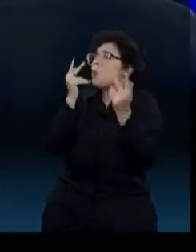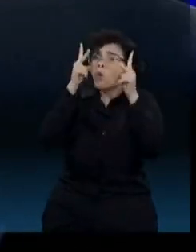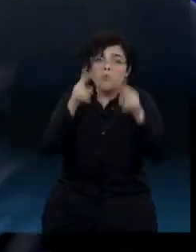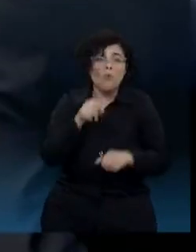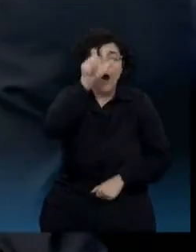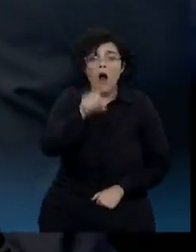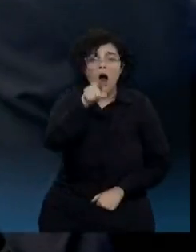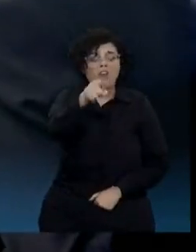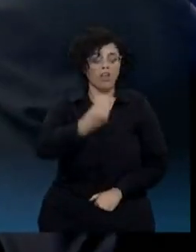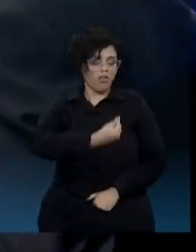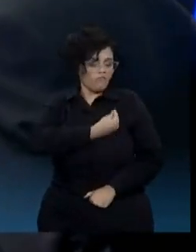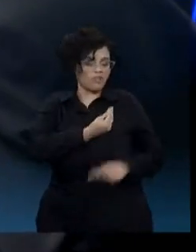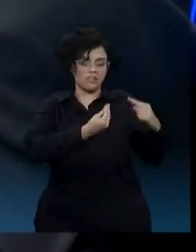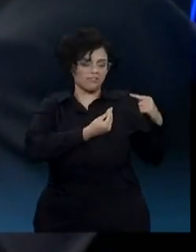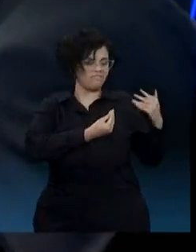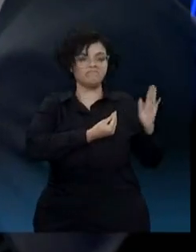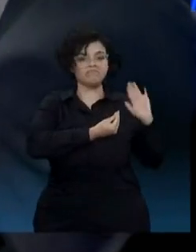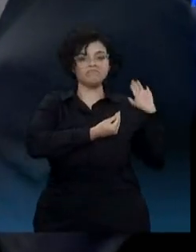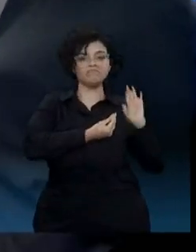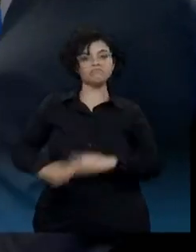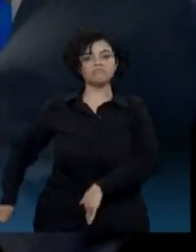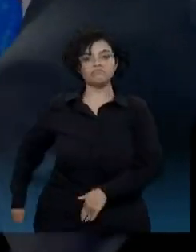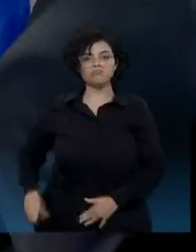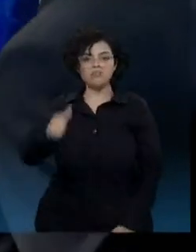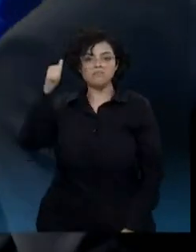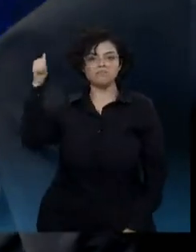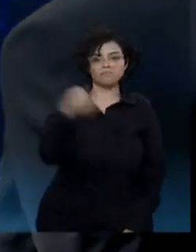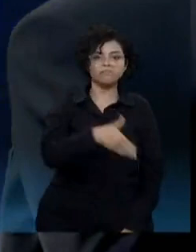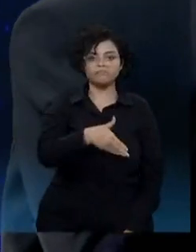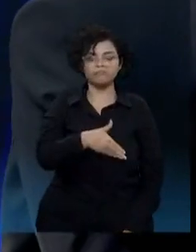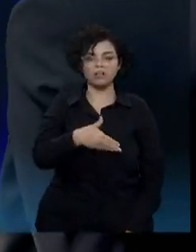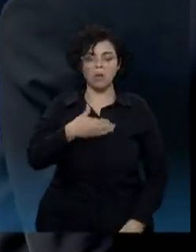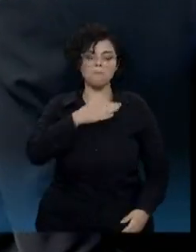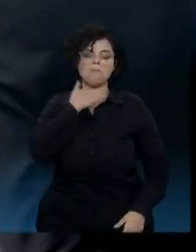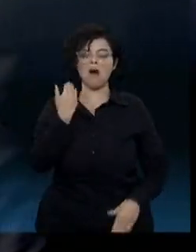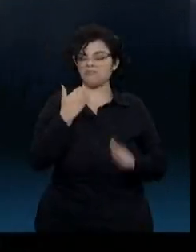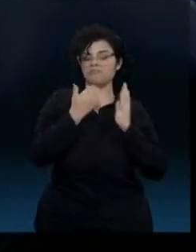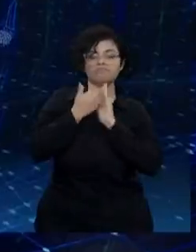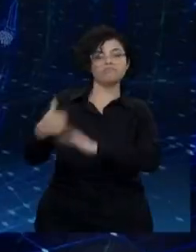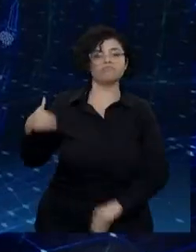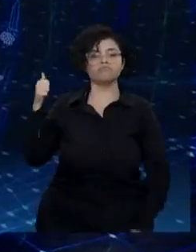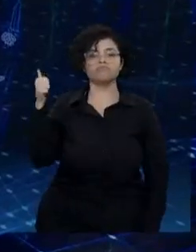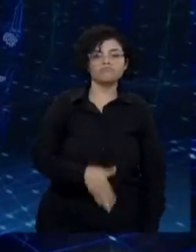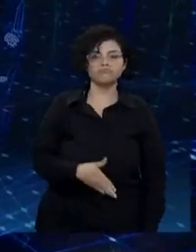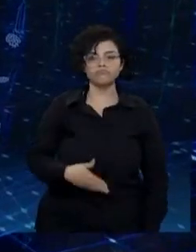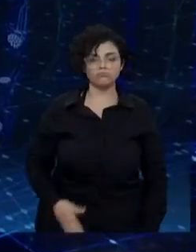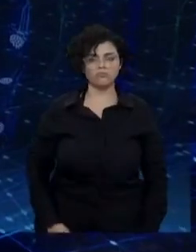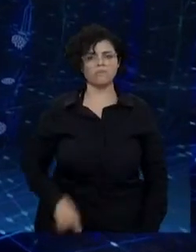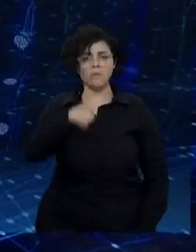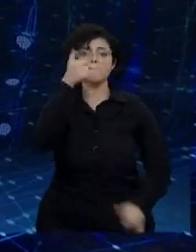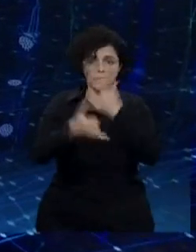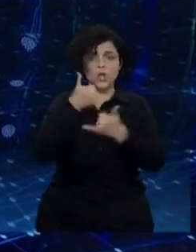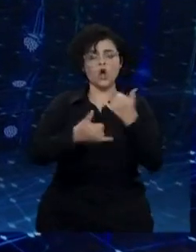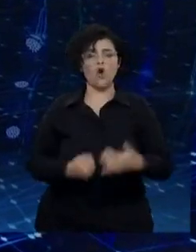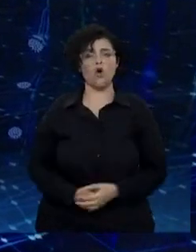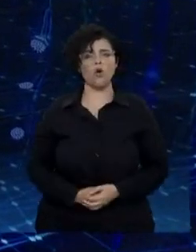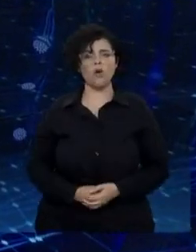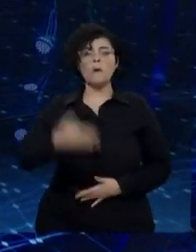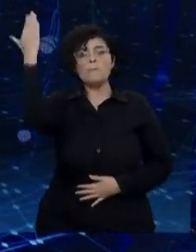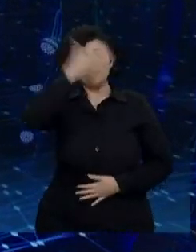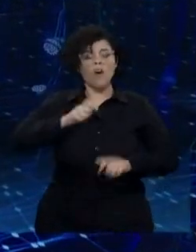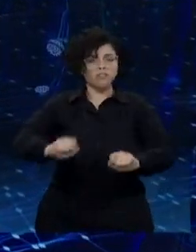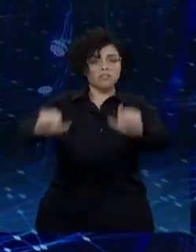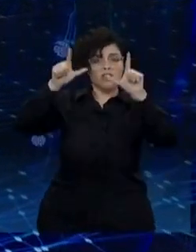que brincou com a pandemia e com a morte como você brincou. Brincou. É só mostrar na